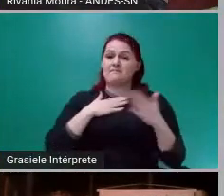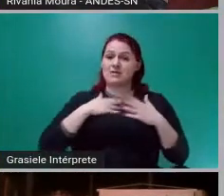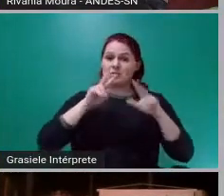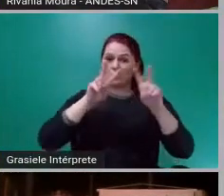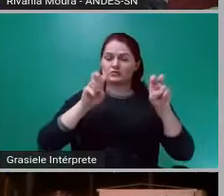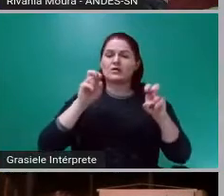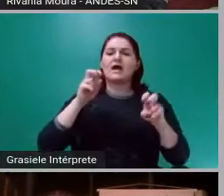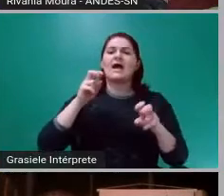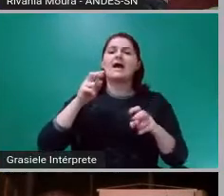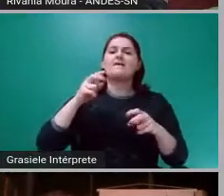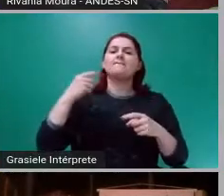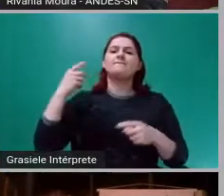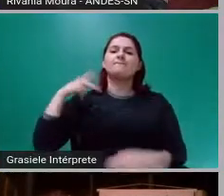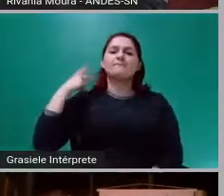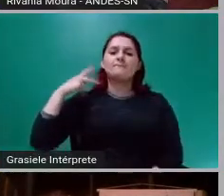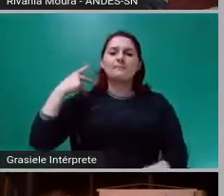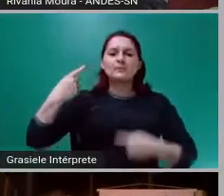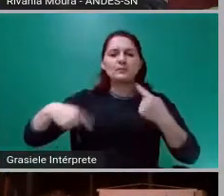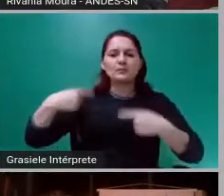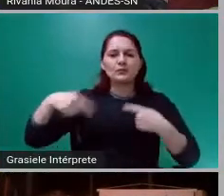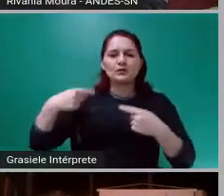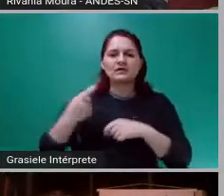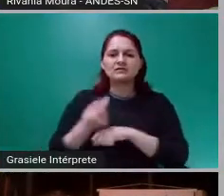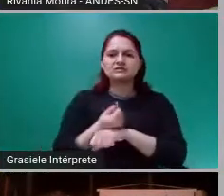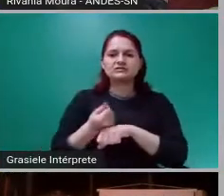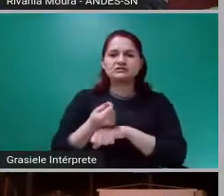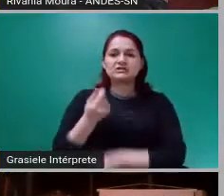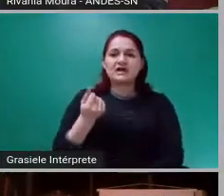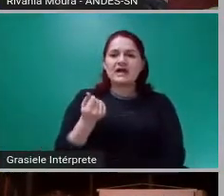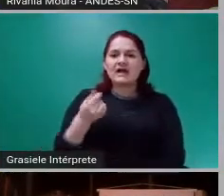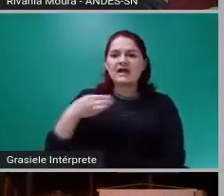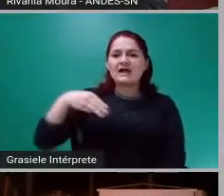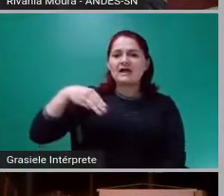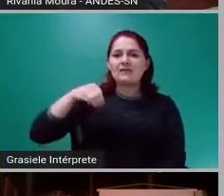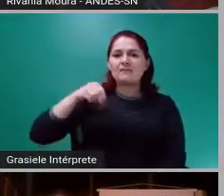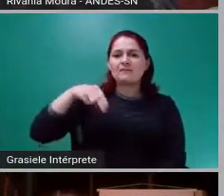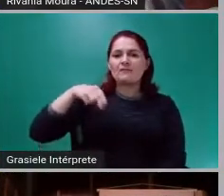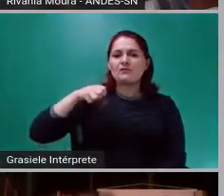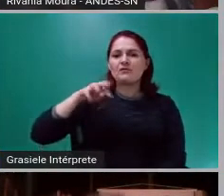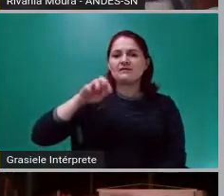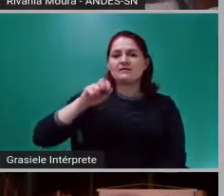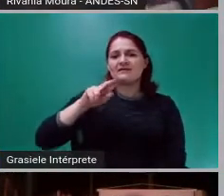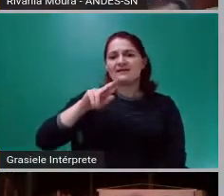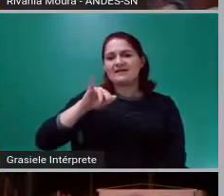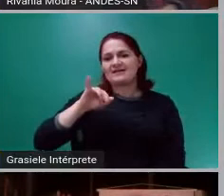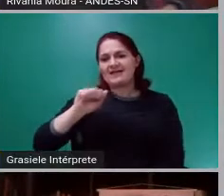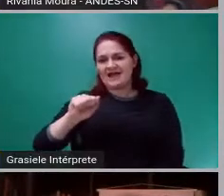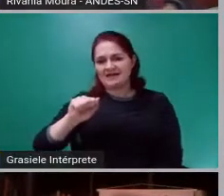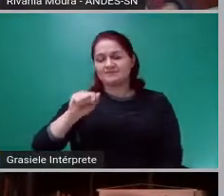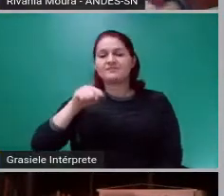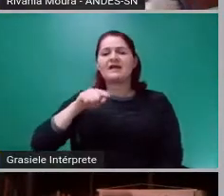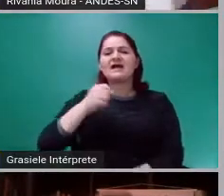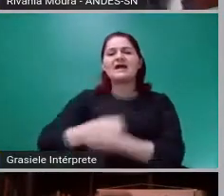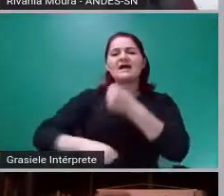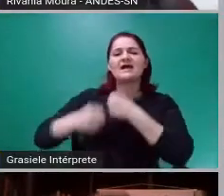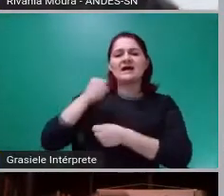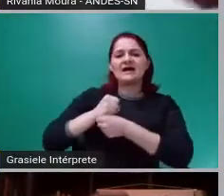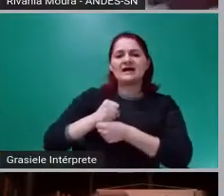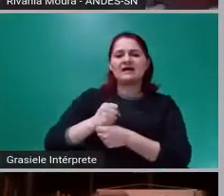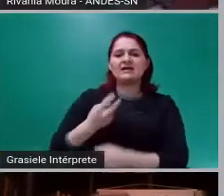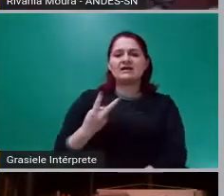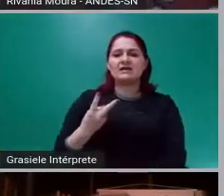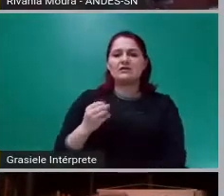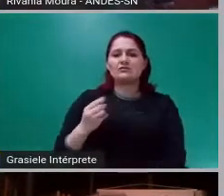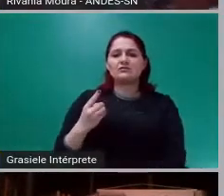para entender, a política monetária de 2014, quando começa a crise, quando a